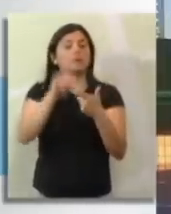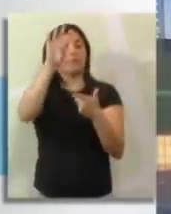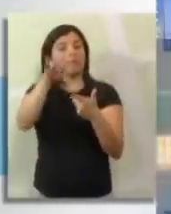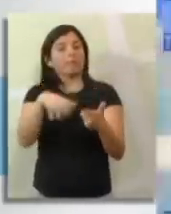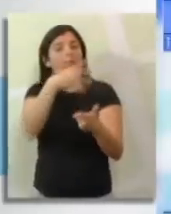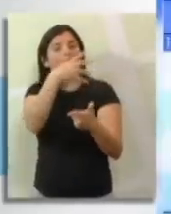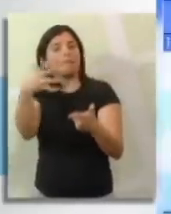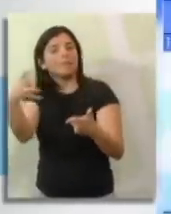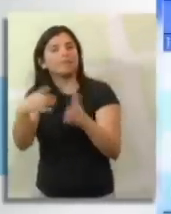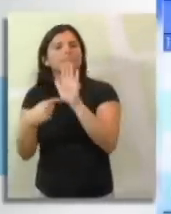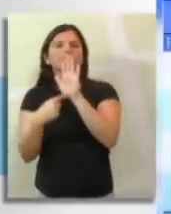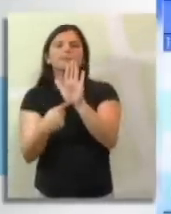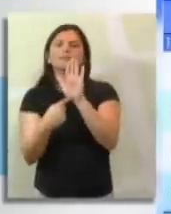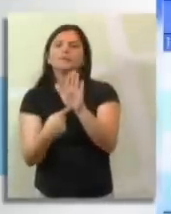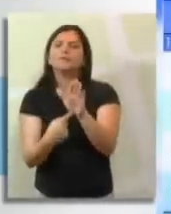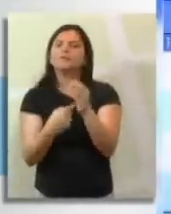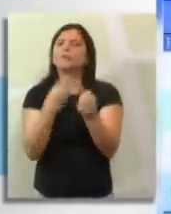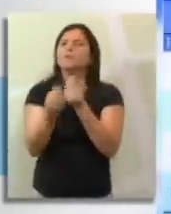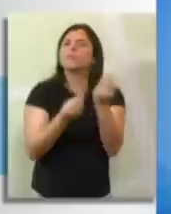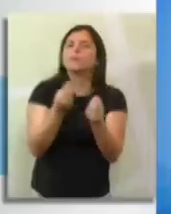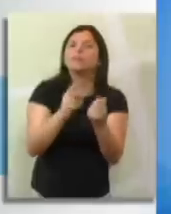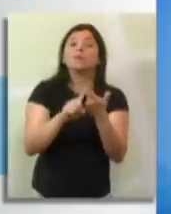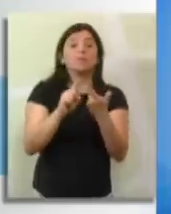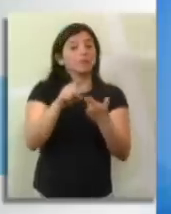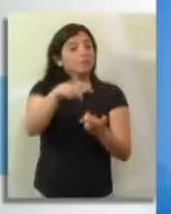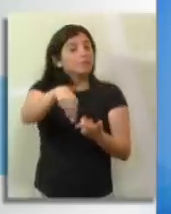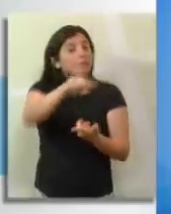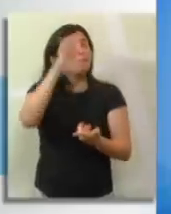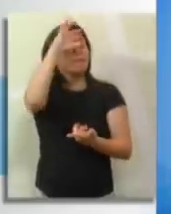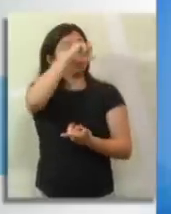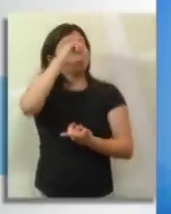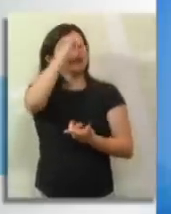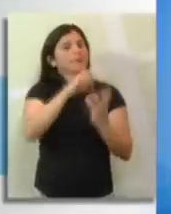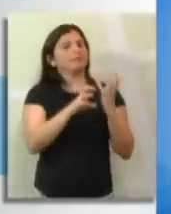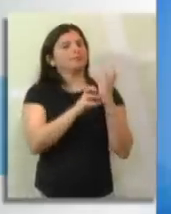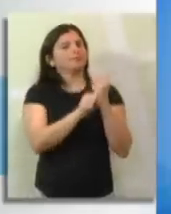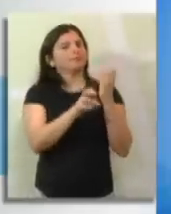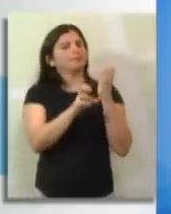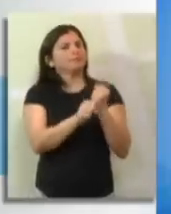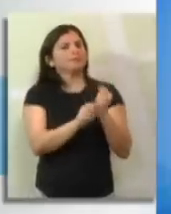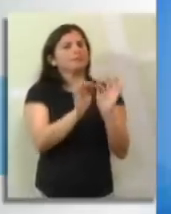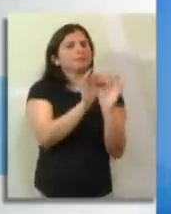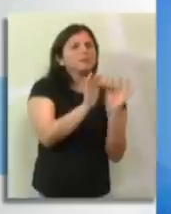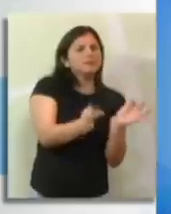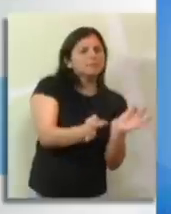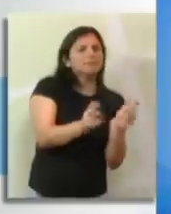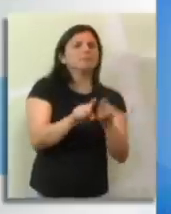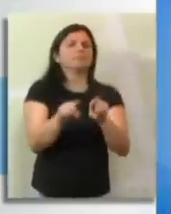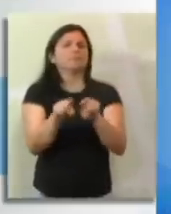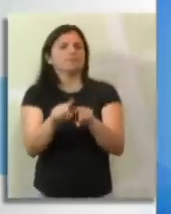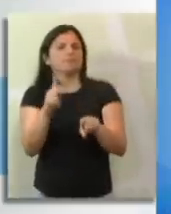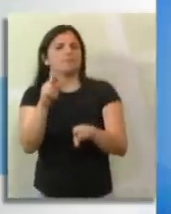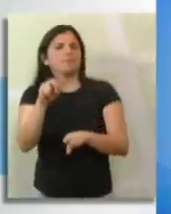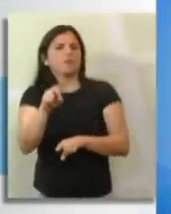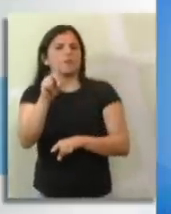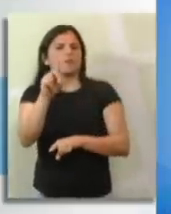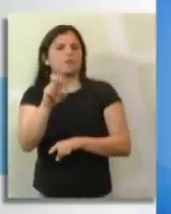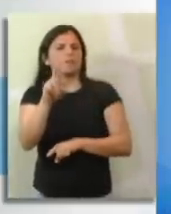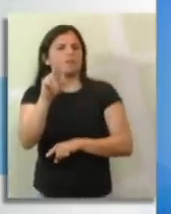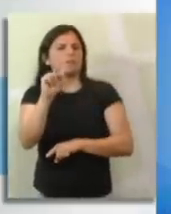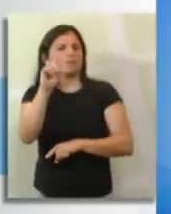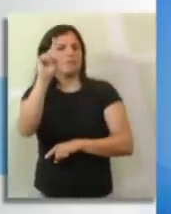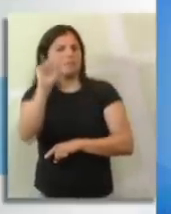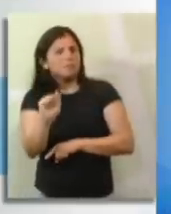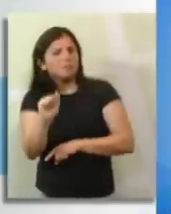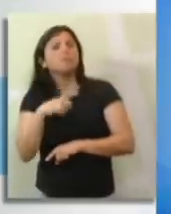para facilitar a leitura de dados. Aprendeu ainda a calcular uma média aritmética simples e uma média aritmética ponderada,